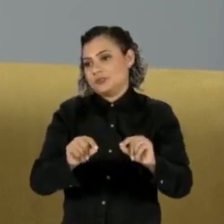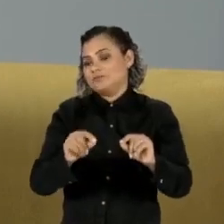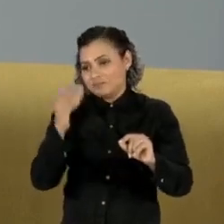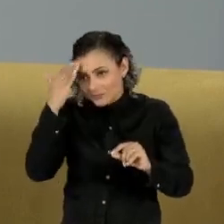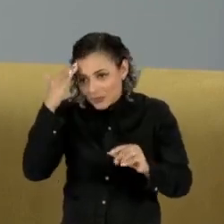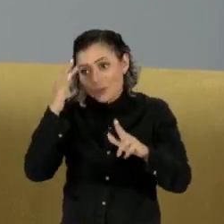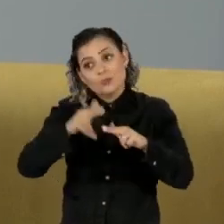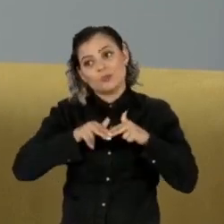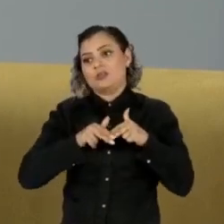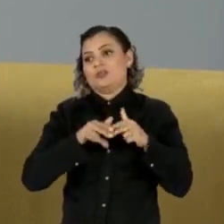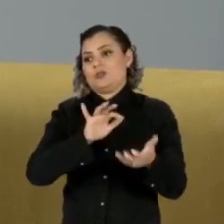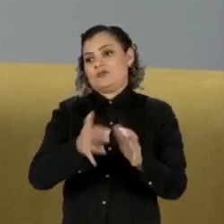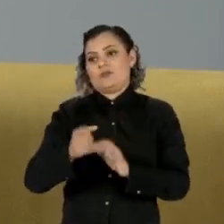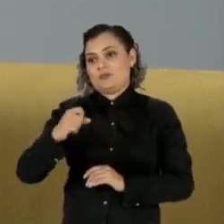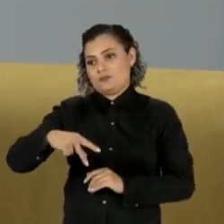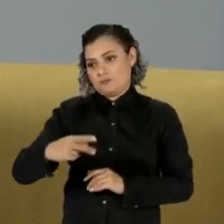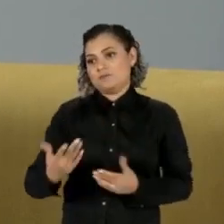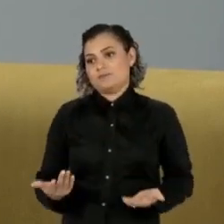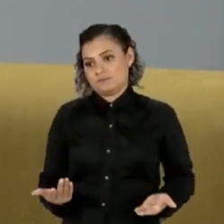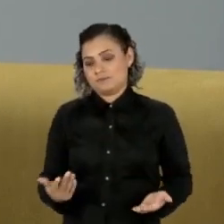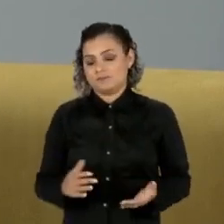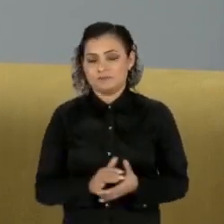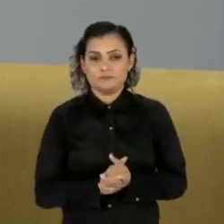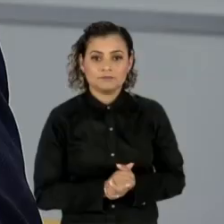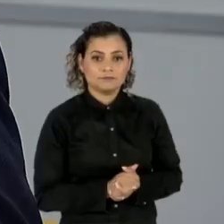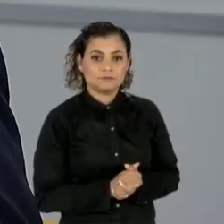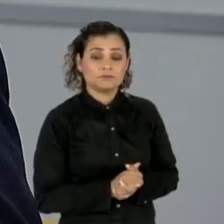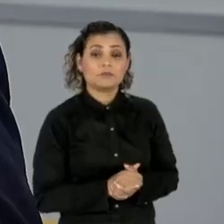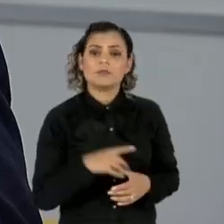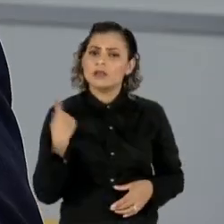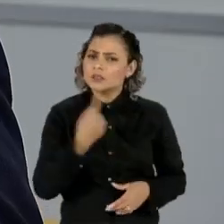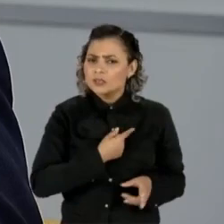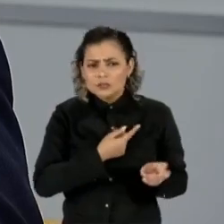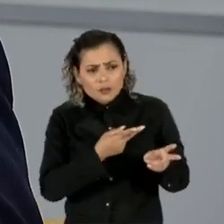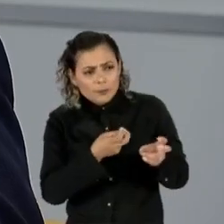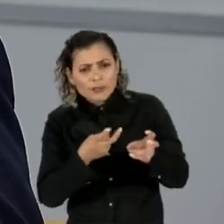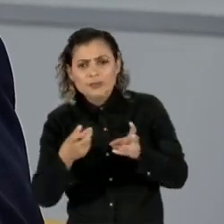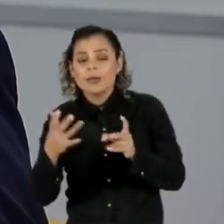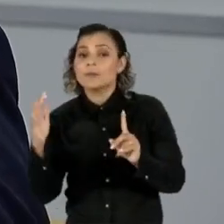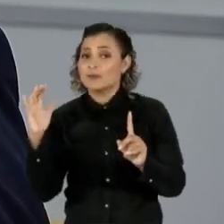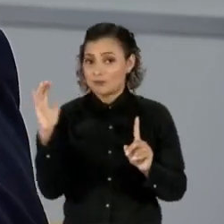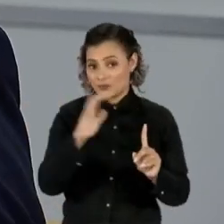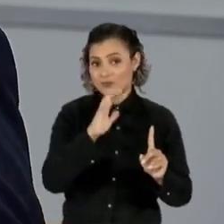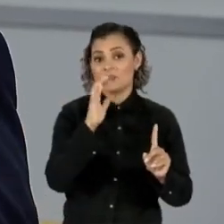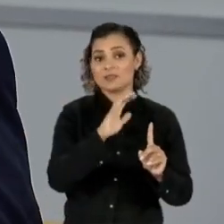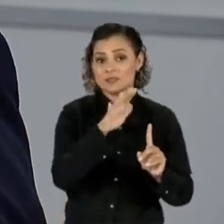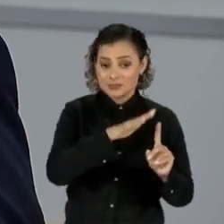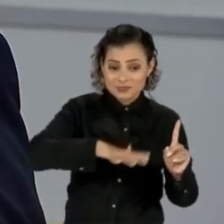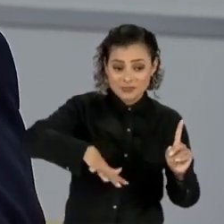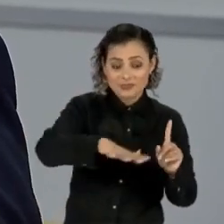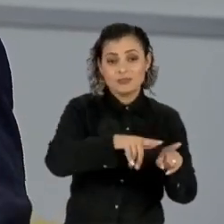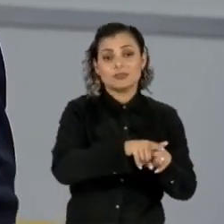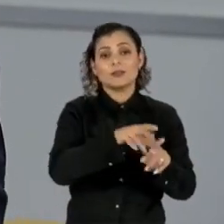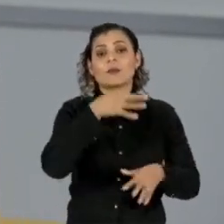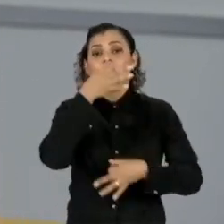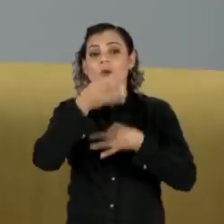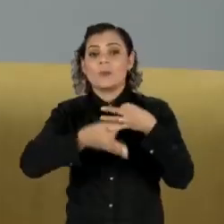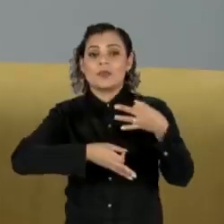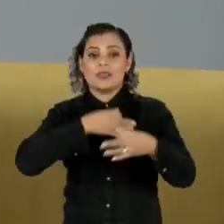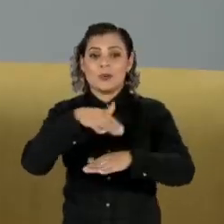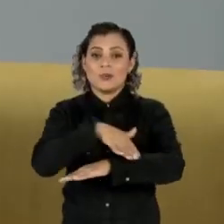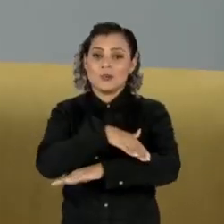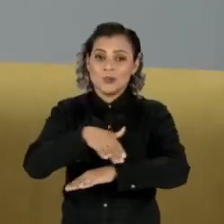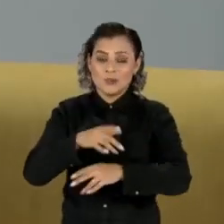dela precisam usufruir. Engraçado que a gente percebe como isso se reflete, inclusive, nas opiniões que a gente ouve. A gente